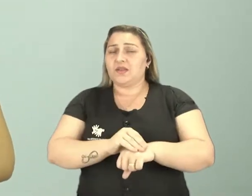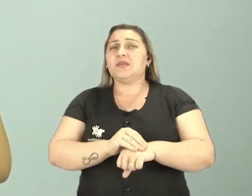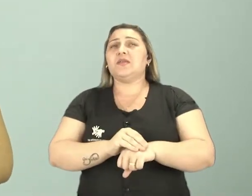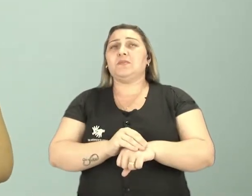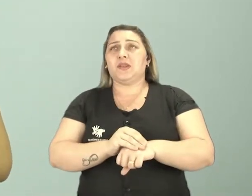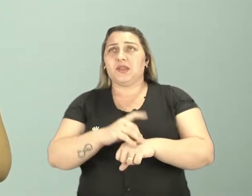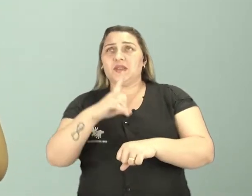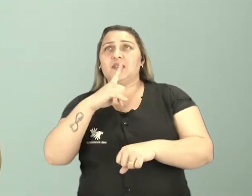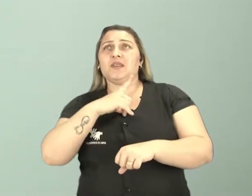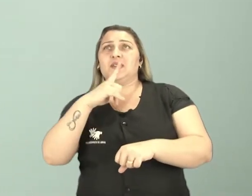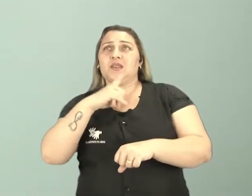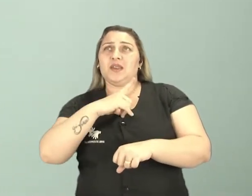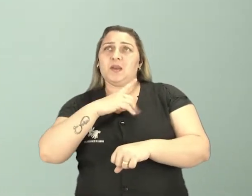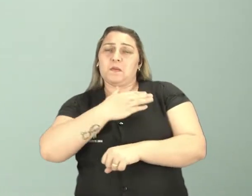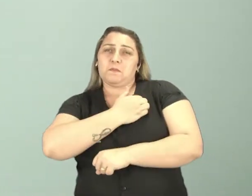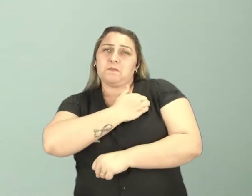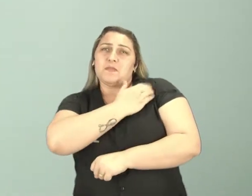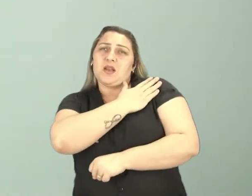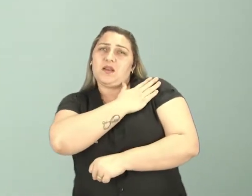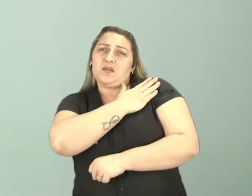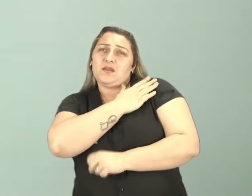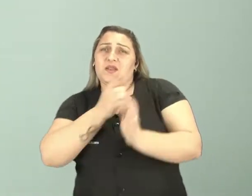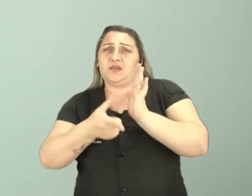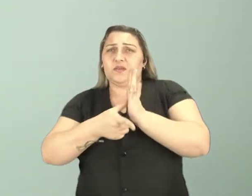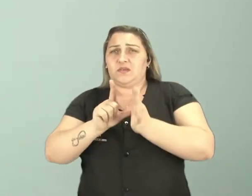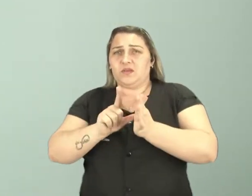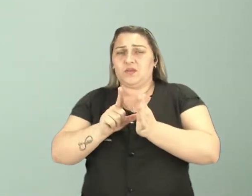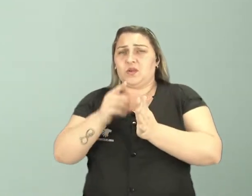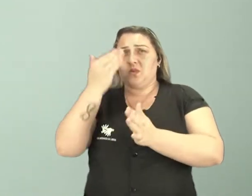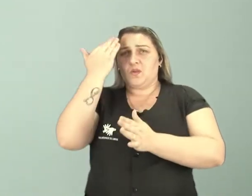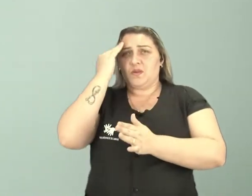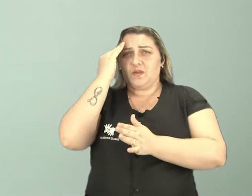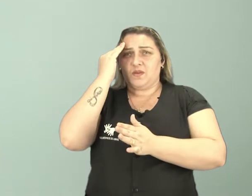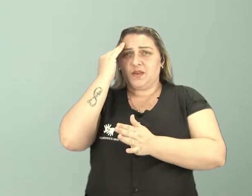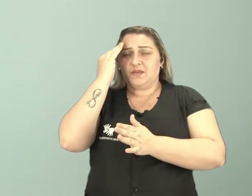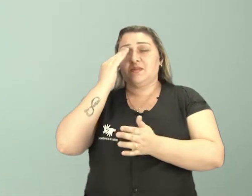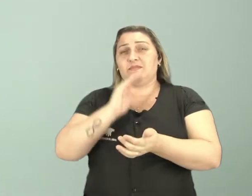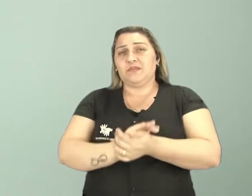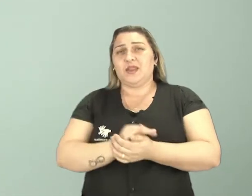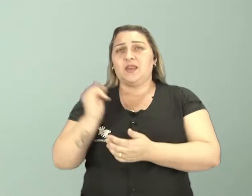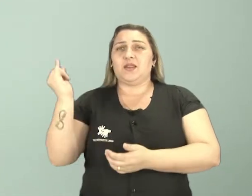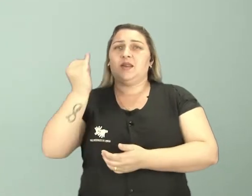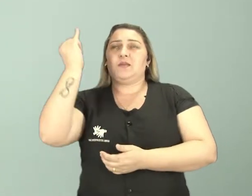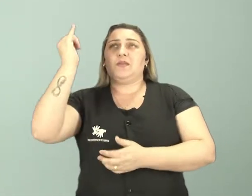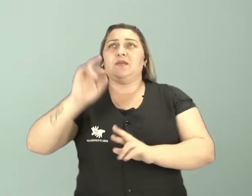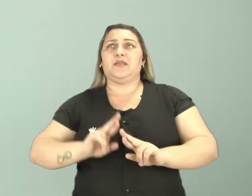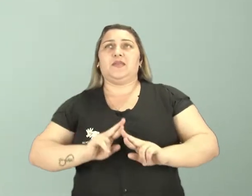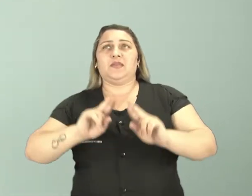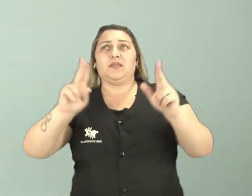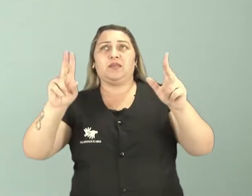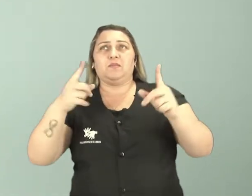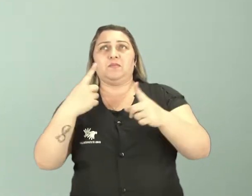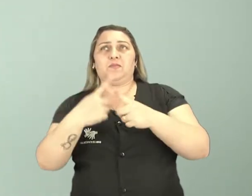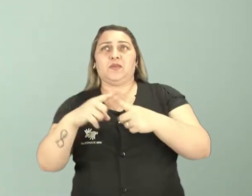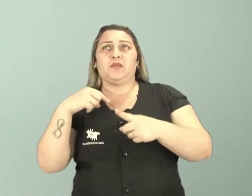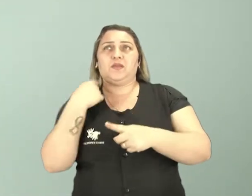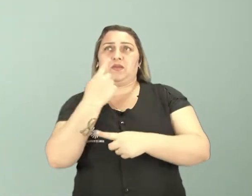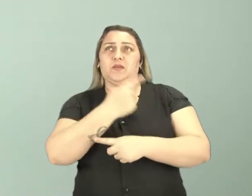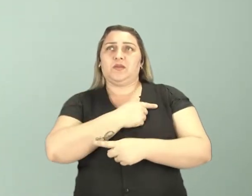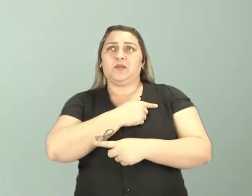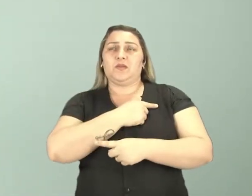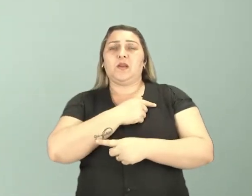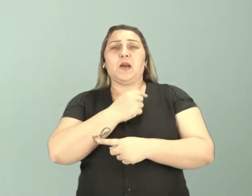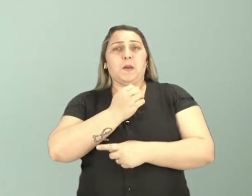e tem um preconceito, um conceito anterior ao conhecimento. É importante a gente fazer essa diferenciação porque nós somos muito